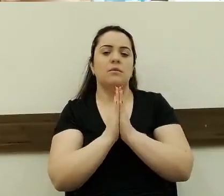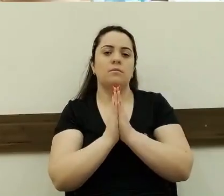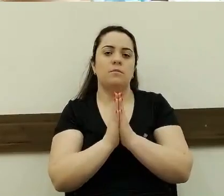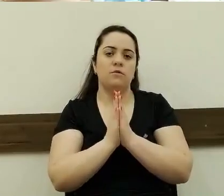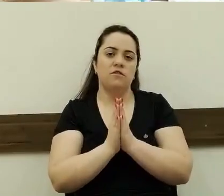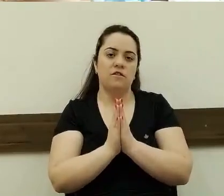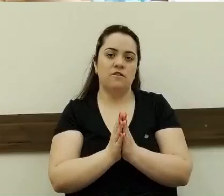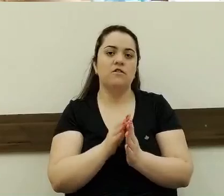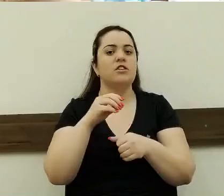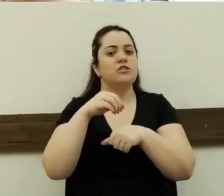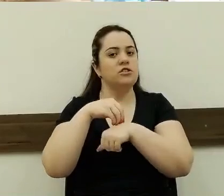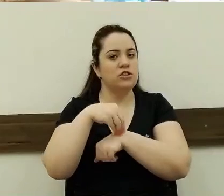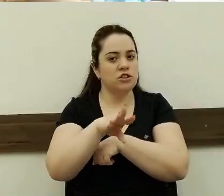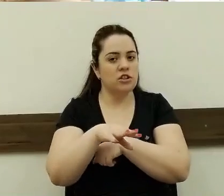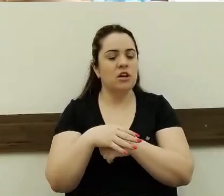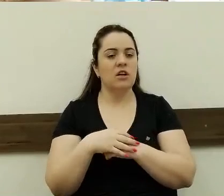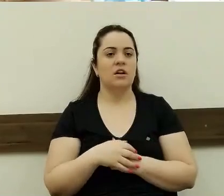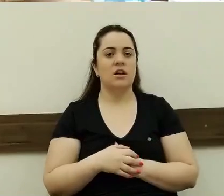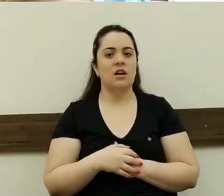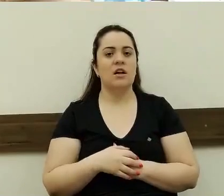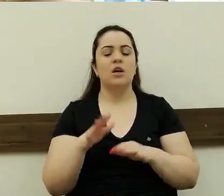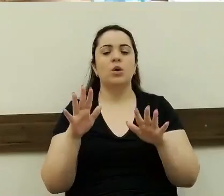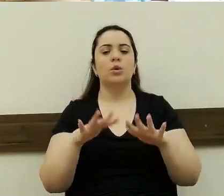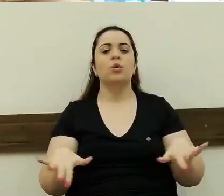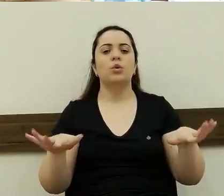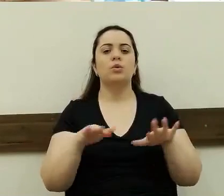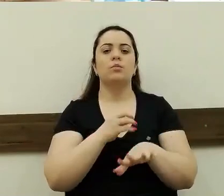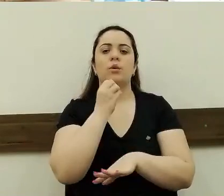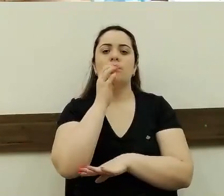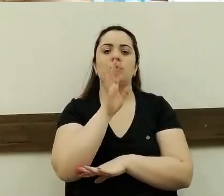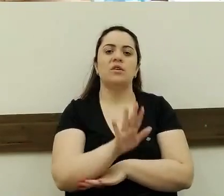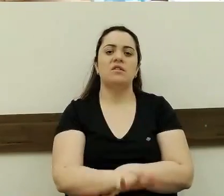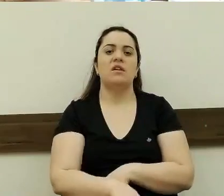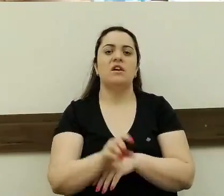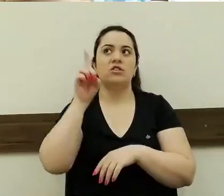dica, e tenha todo mundo uma boa tarde, e que Deus abençoe a nossa semana.